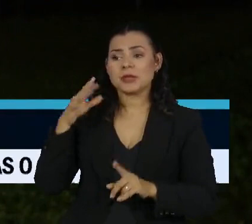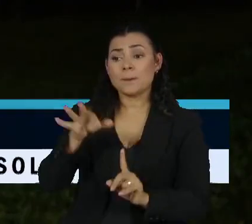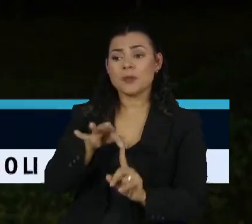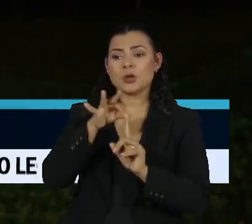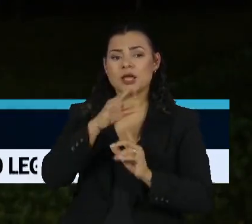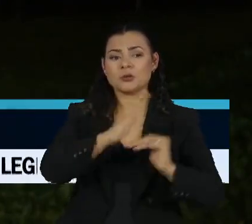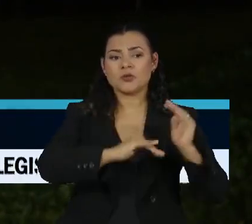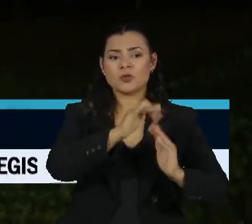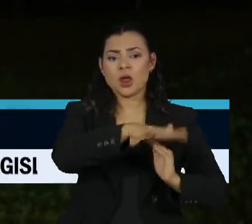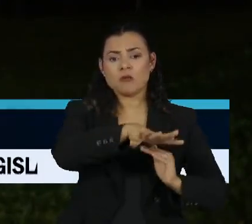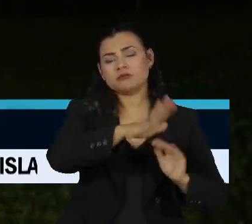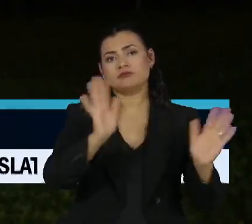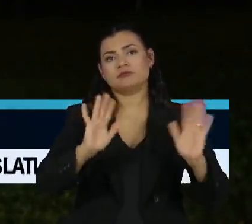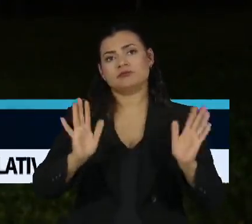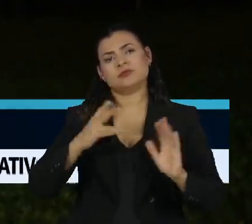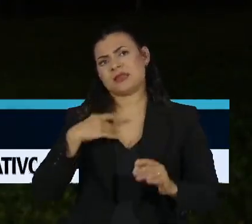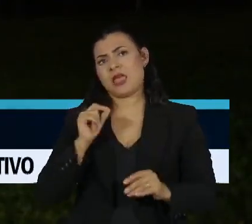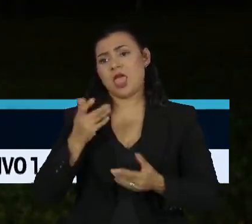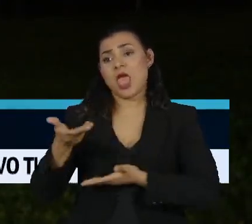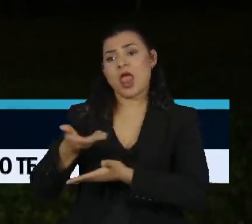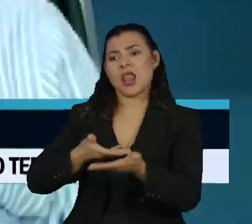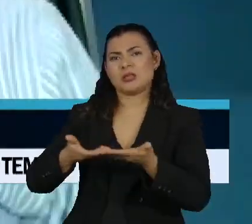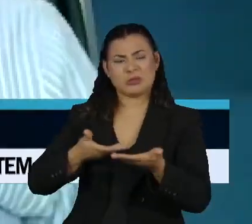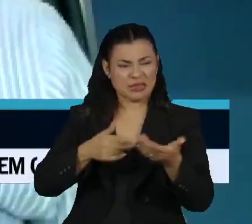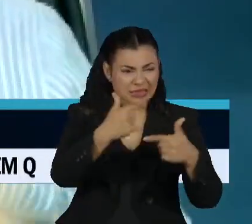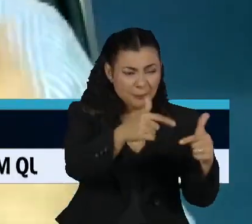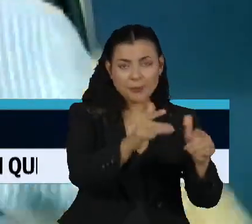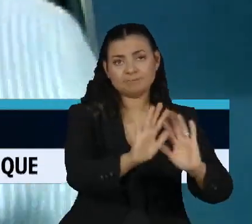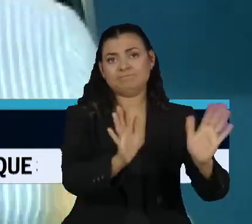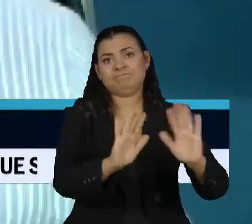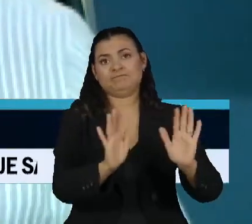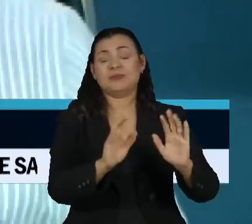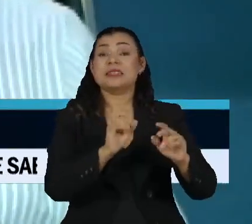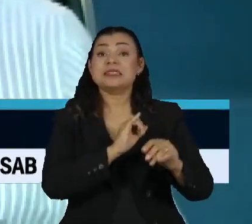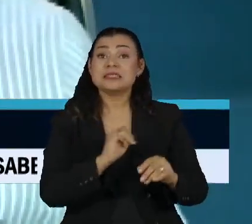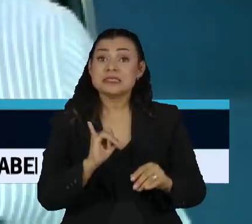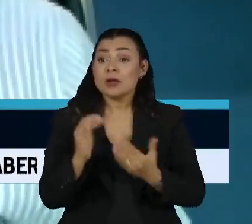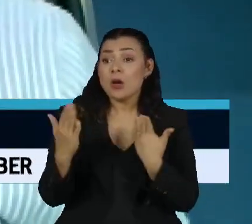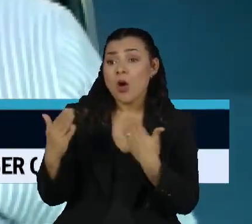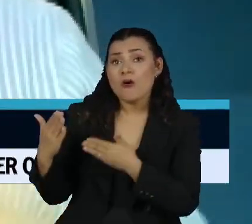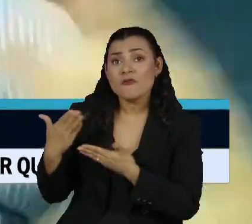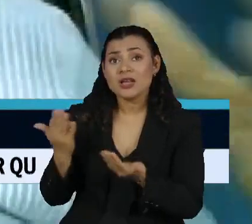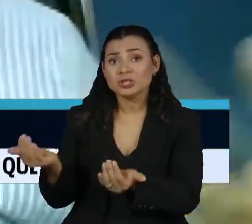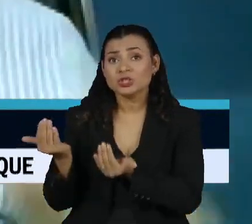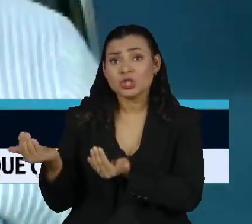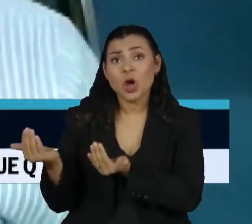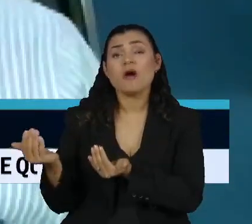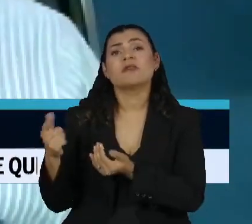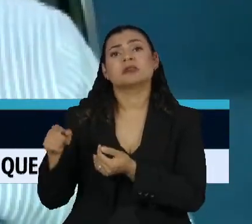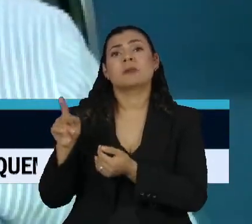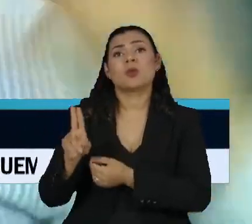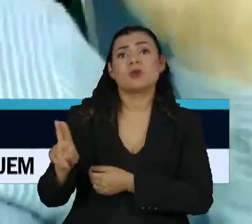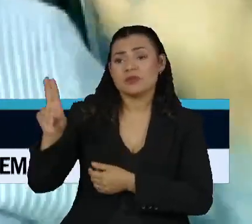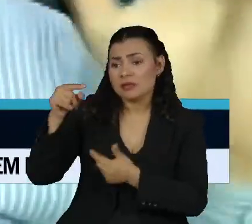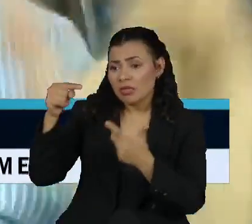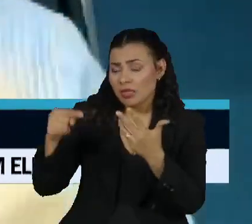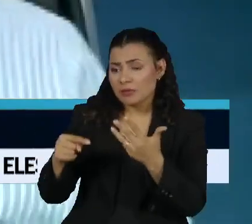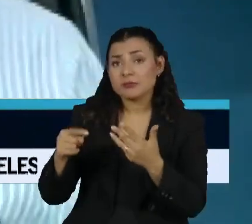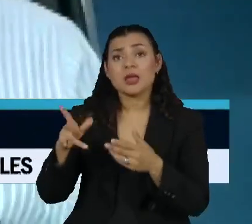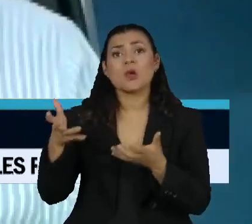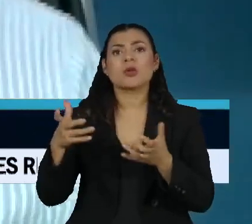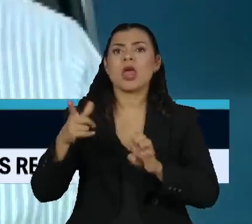questionam a forma como nos relacionamos com o trabalho. Se você conversa com esses jovens, por exemplo, das universidades de maior destaque, eles dizem que eu quero ser